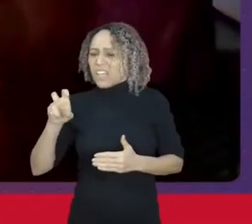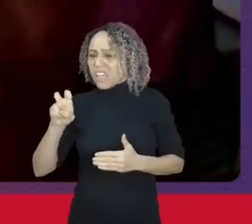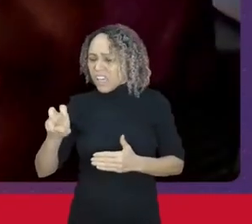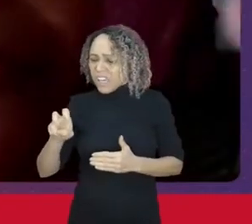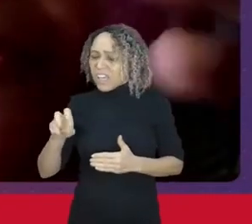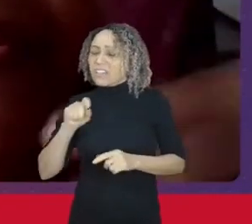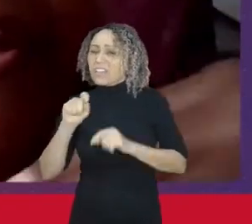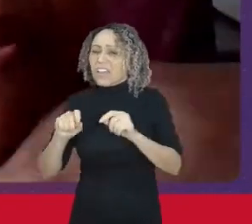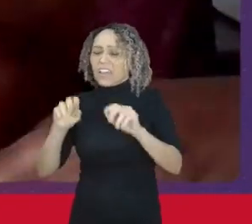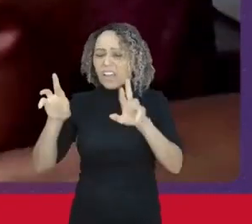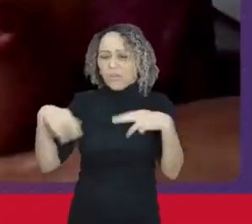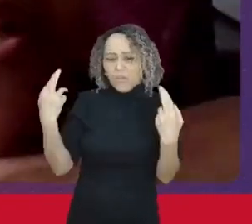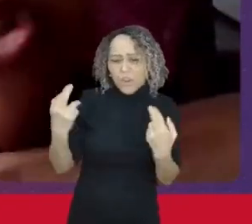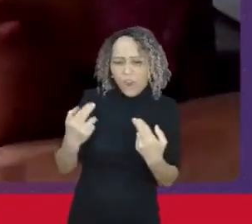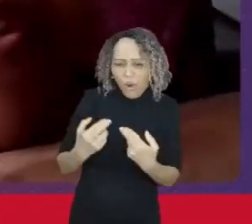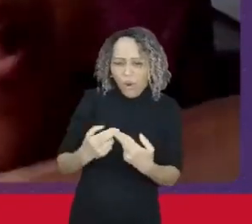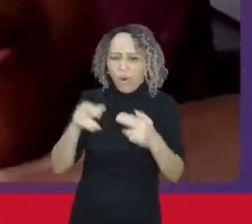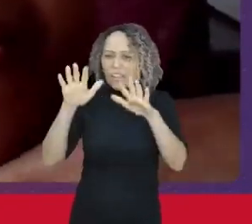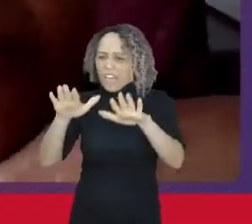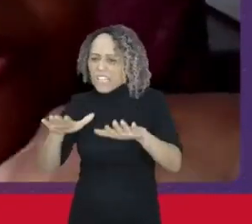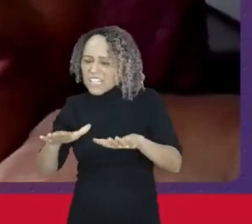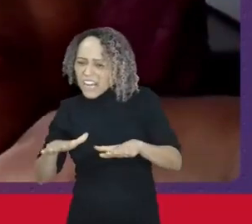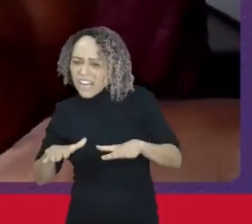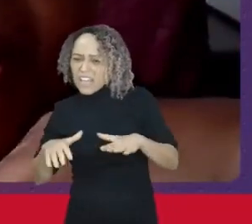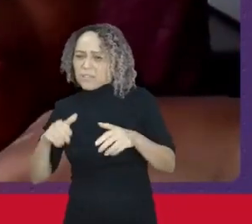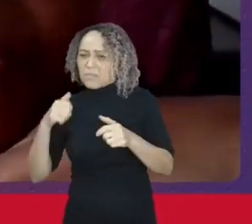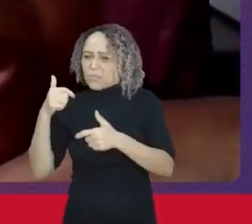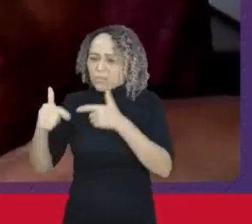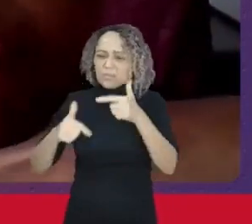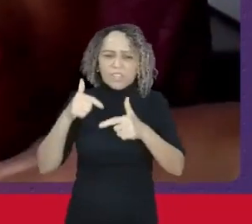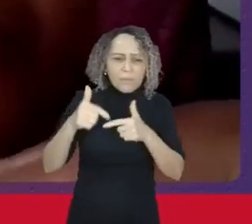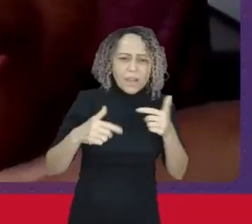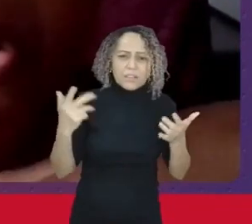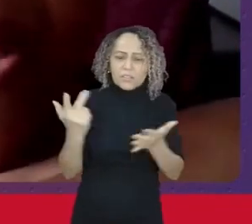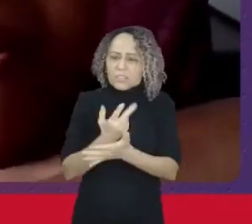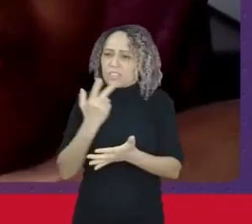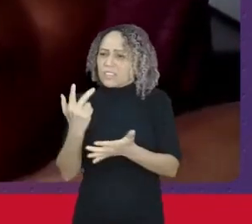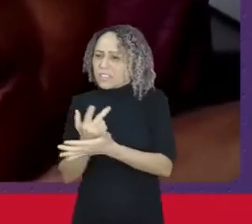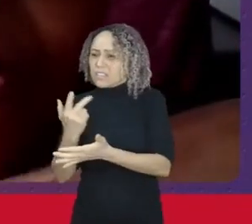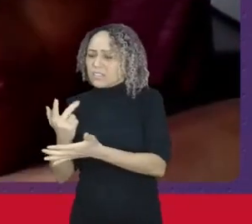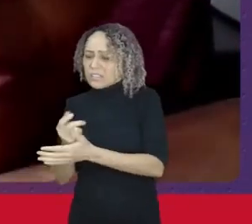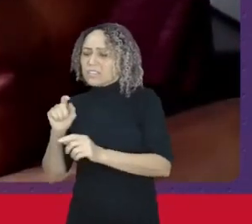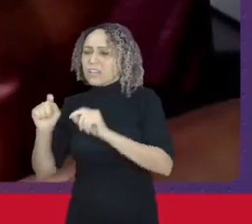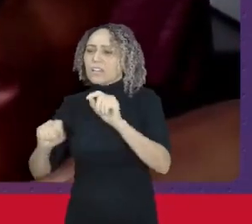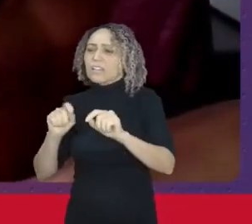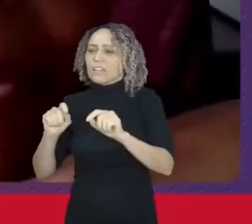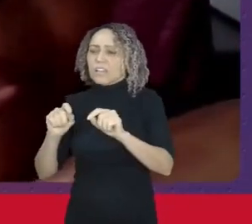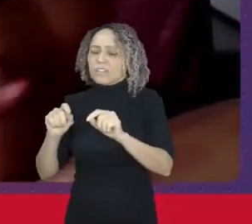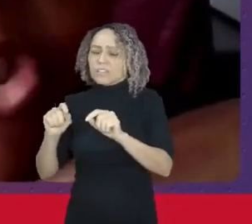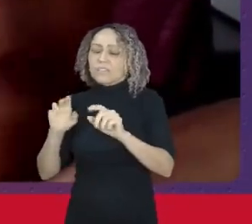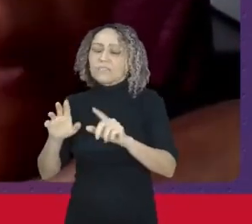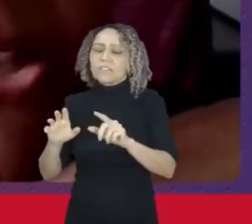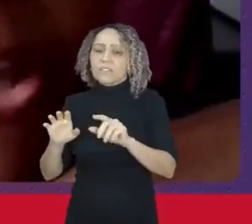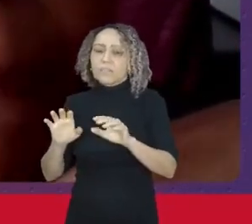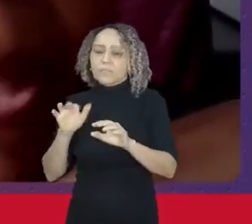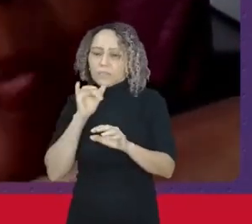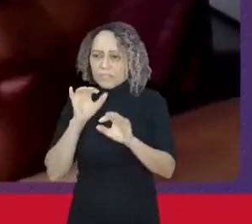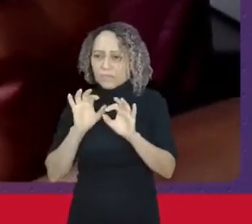reuniões muitas atividades aconteceram foi até organizado um programa